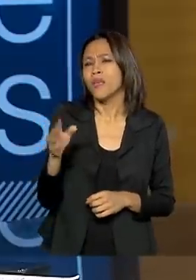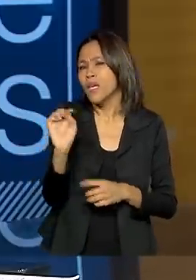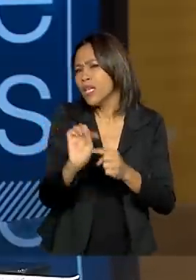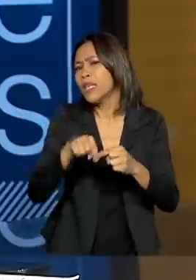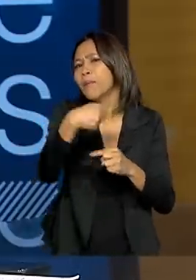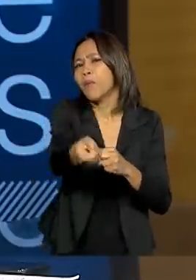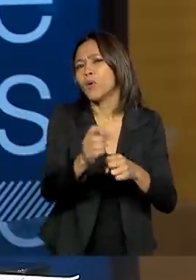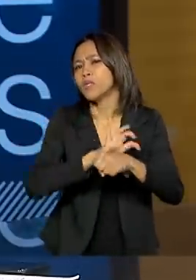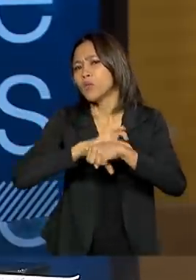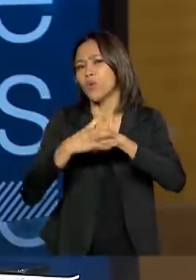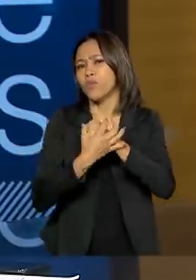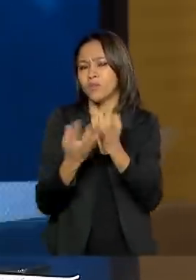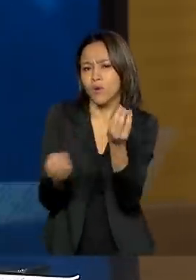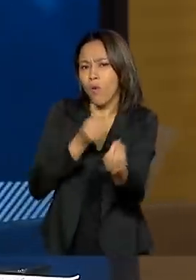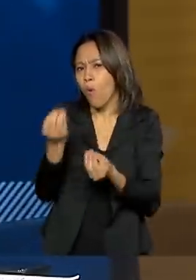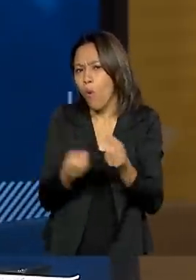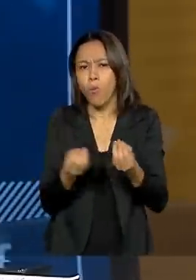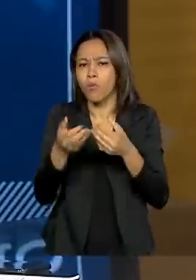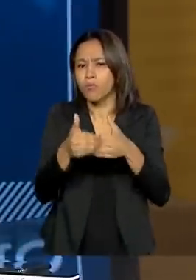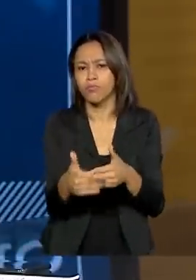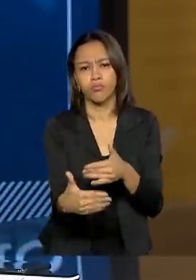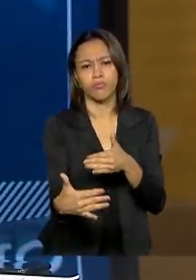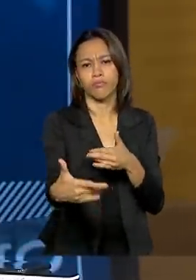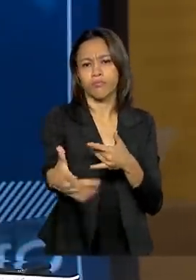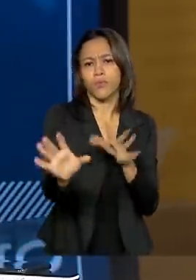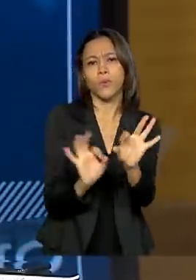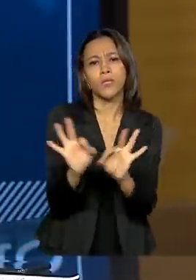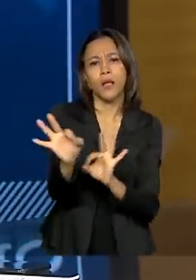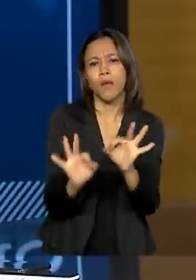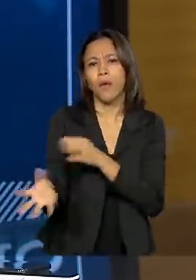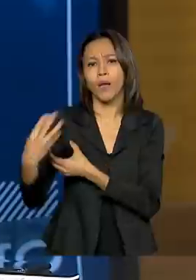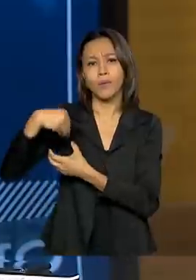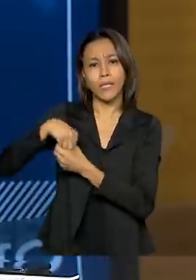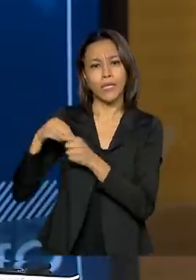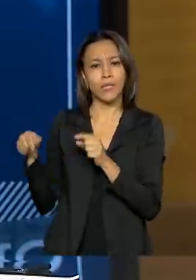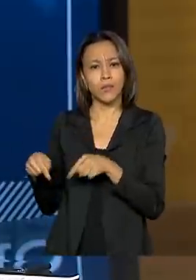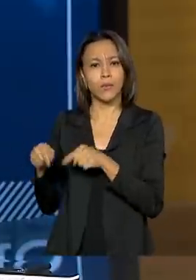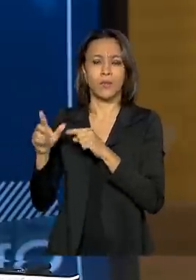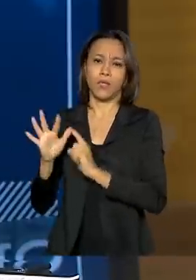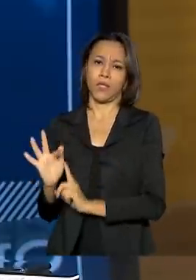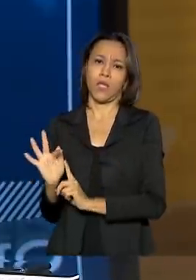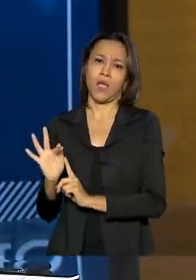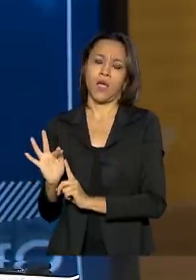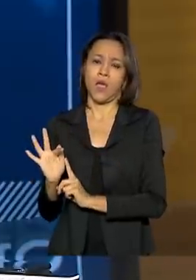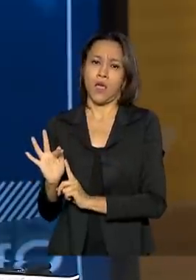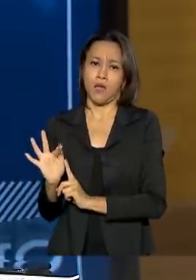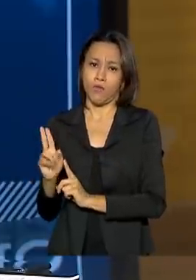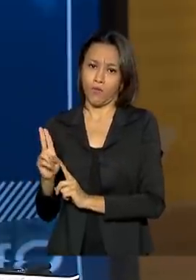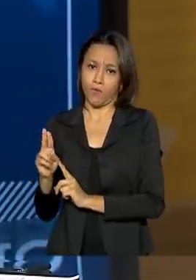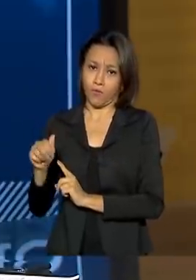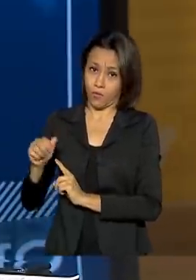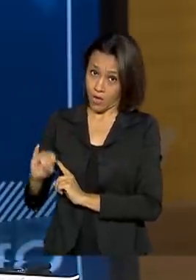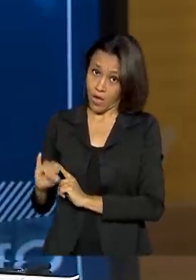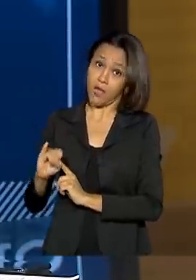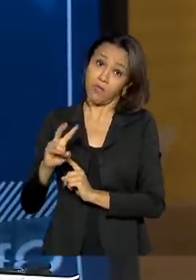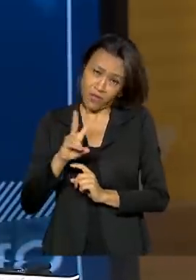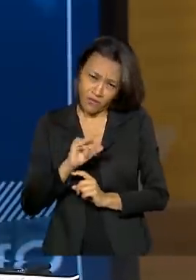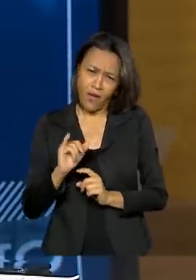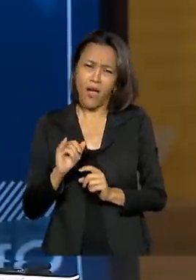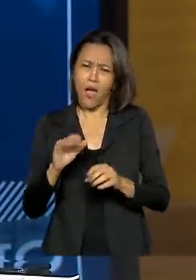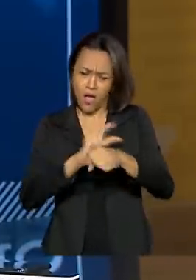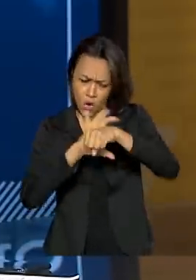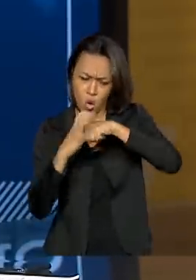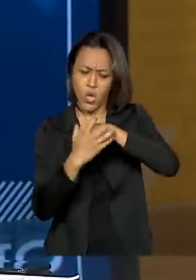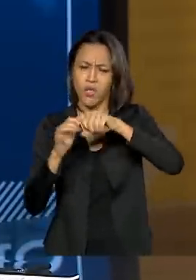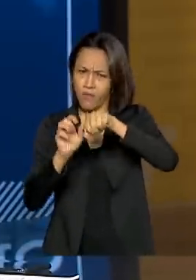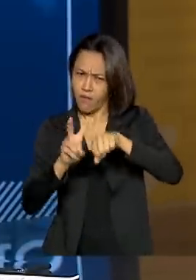Como é que está sendo o planejamento ali dentro da Fundação Nacional do Índio? Porque esse momento vai passar. Nós já temos uma